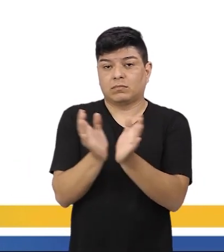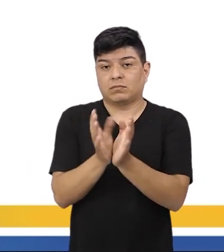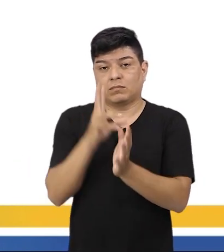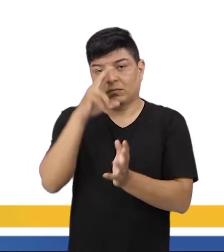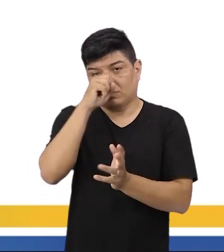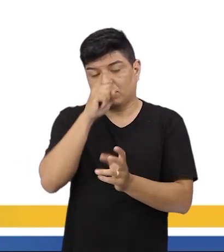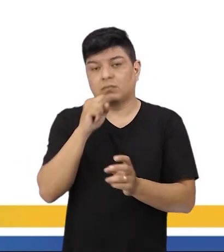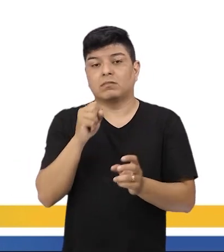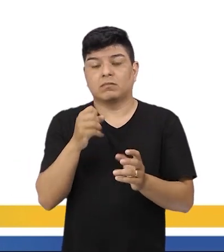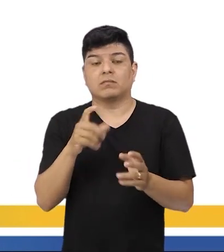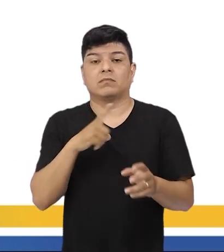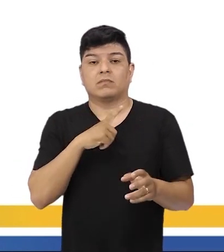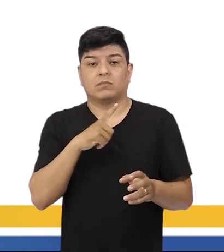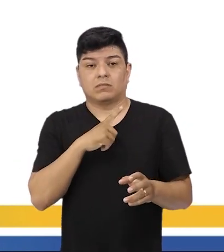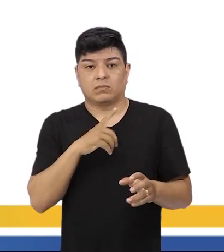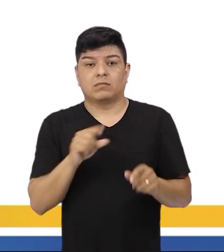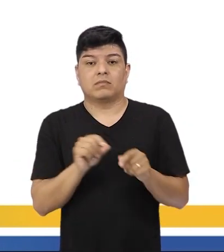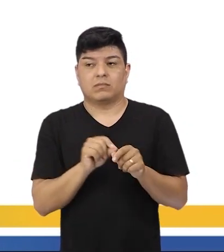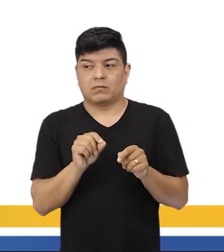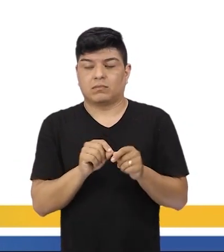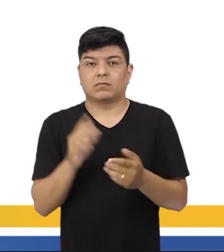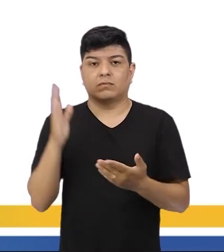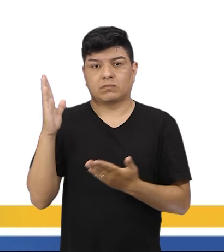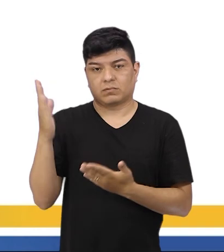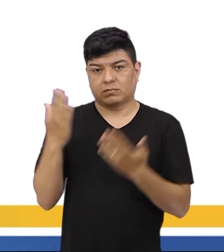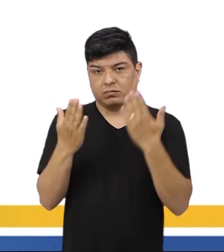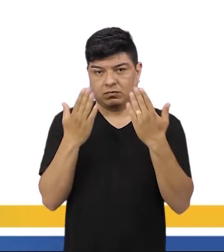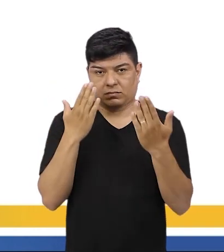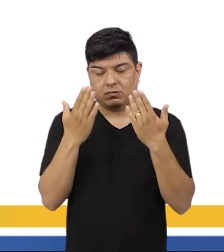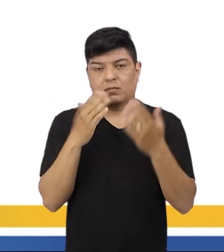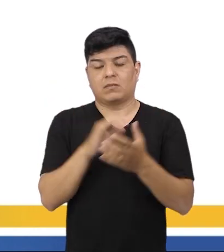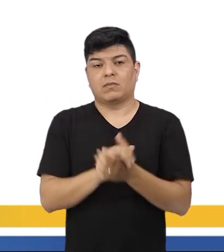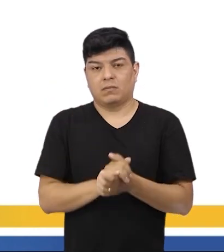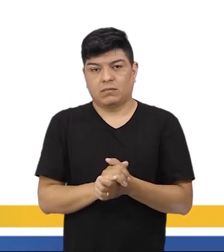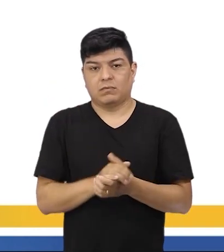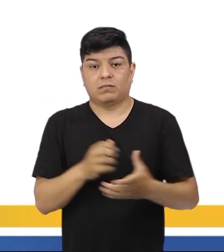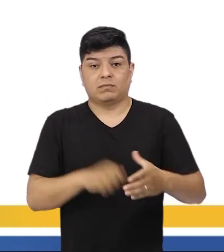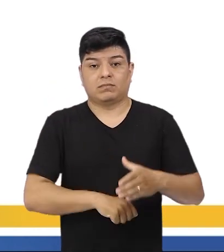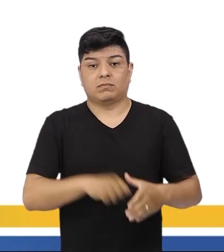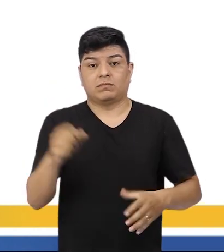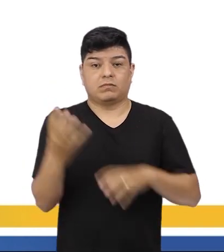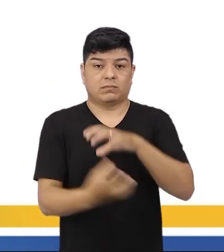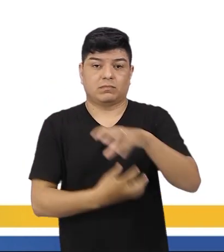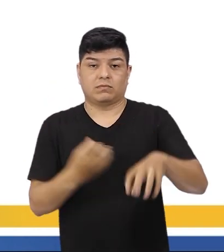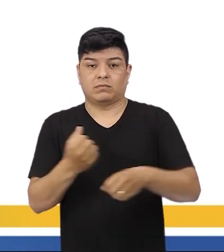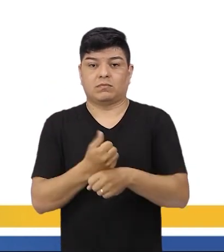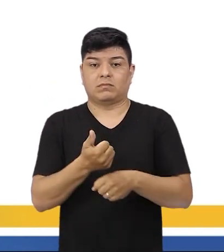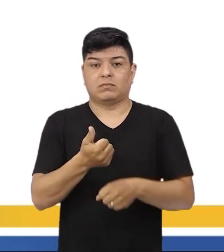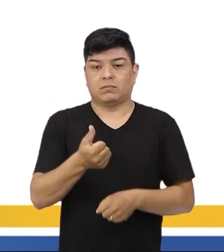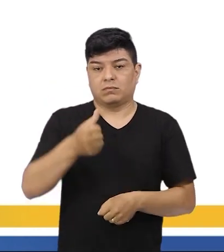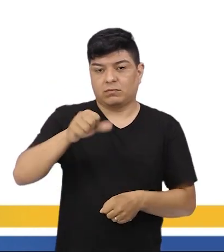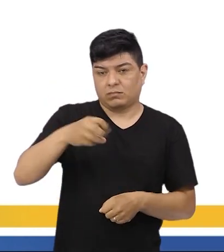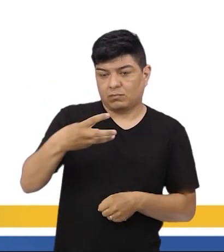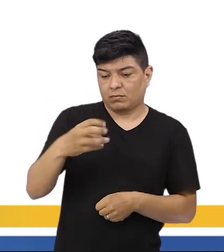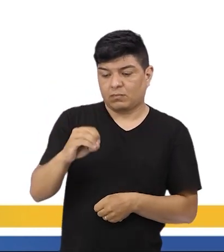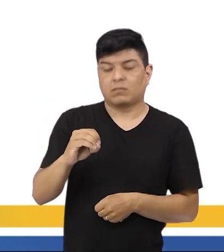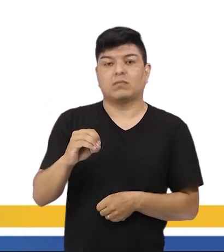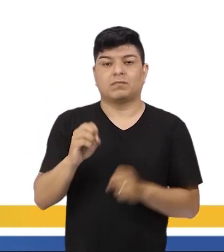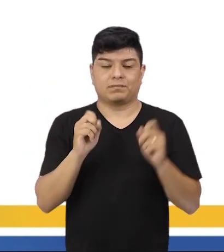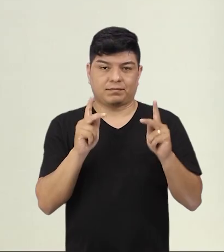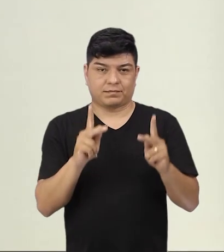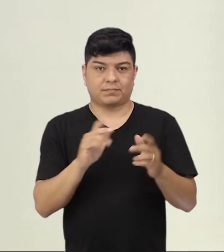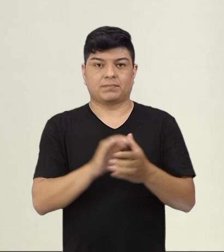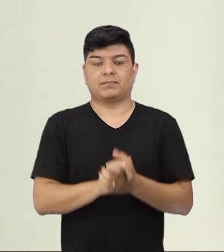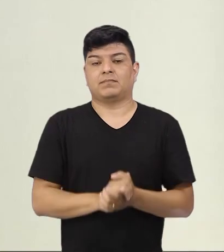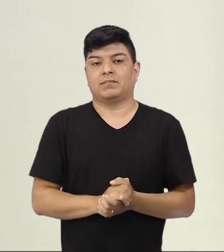ao poder. A gente tem uma questão que vai fazer aí uma relação entre a proclamação da República e a Revolução de 1930. Ok,